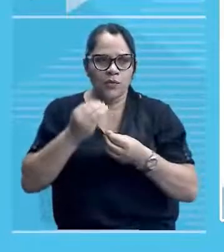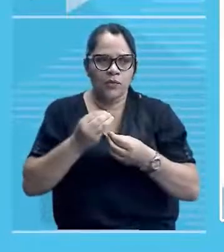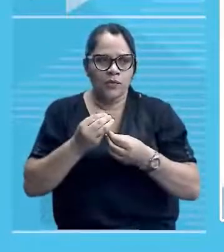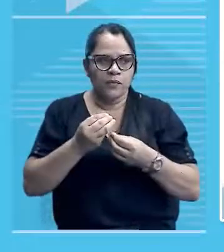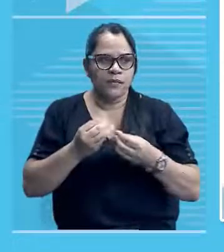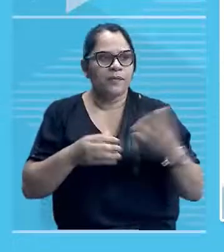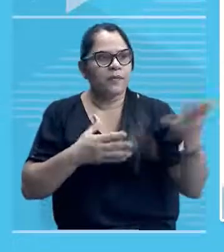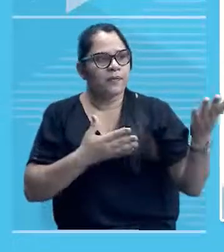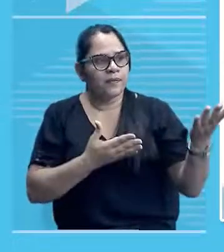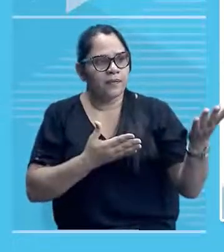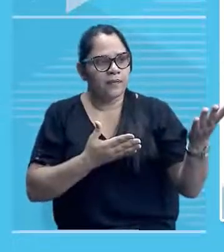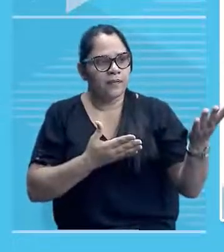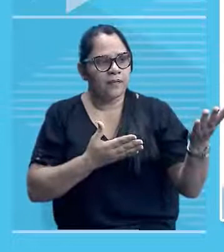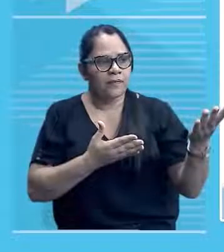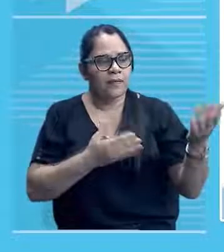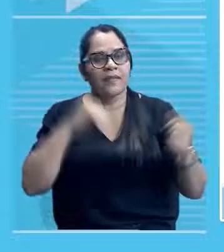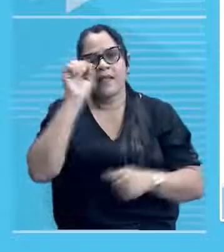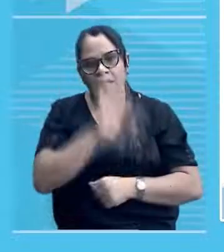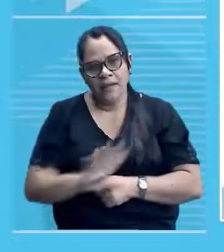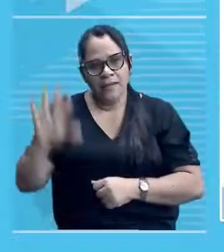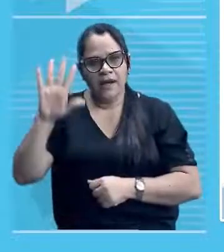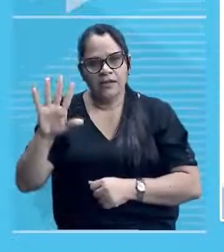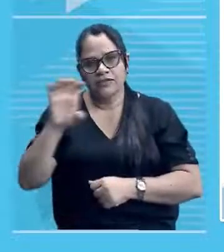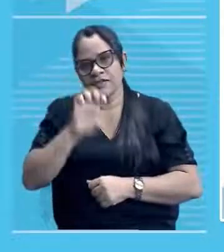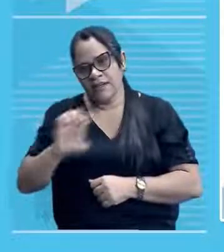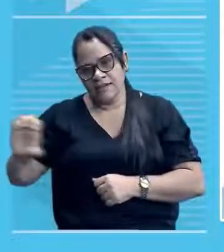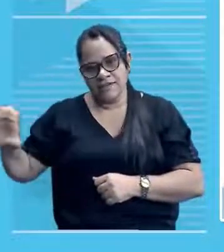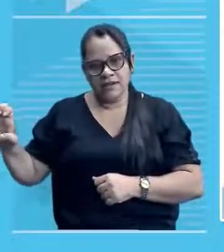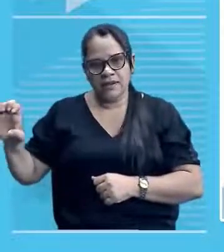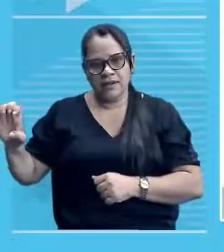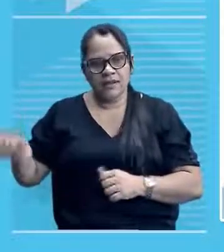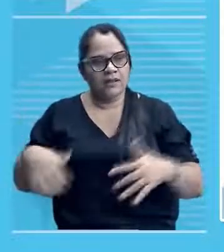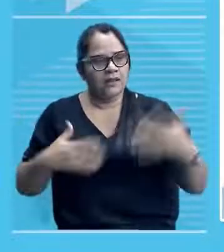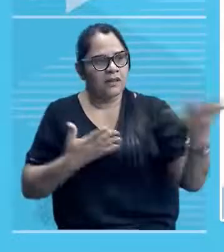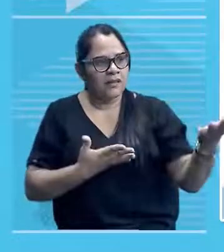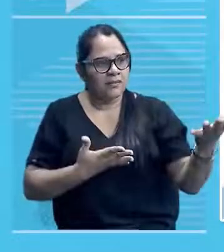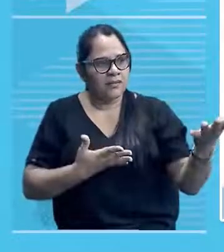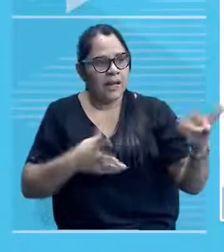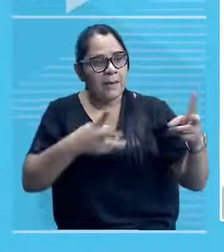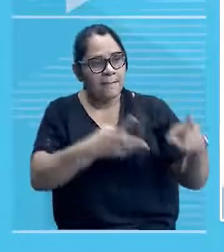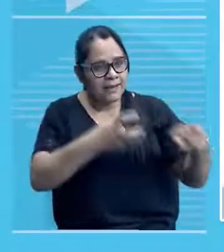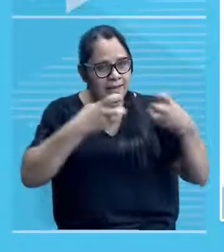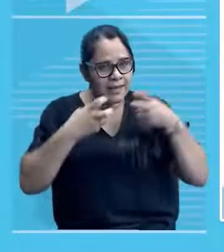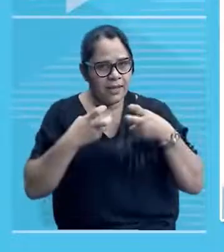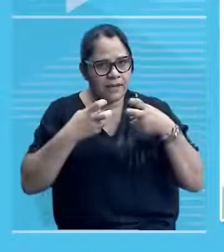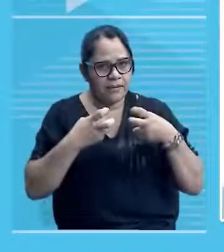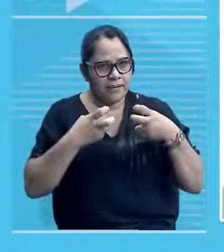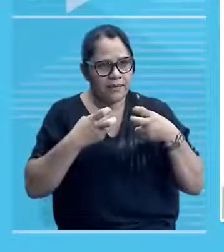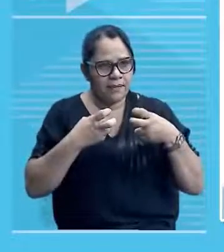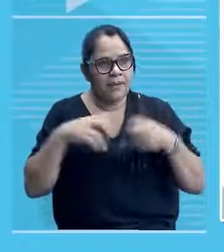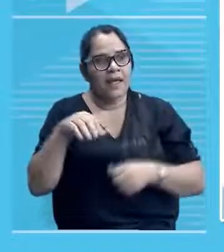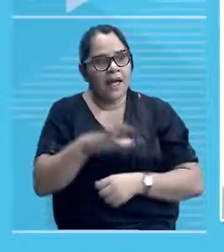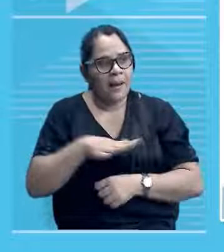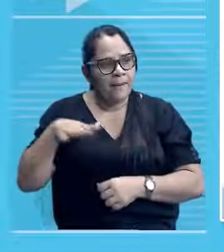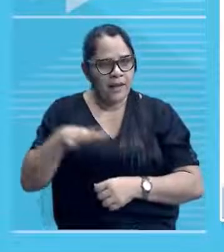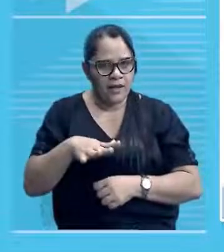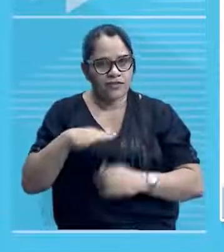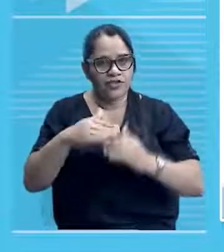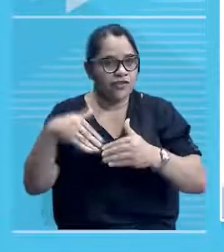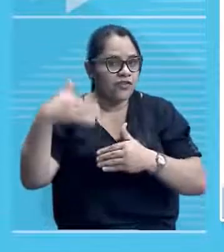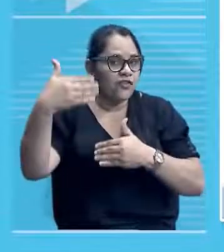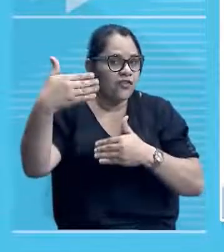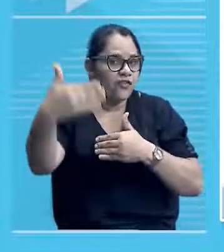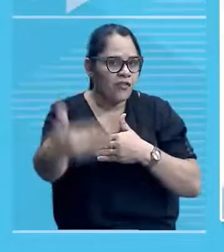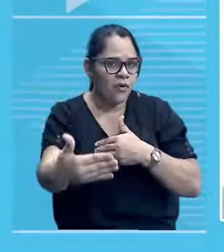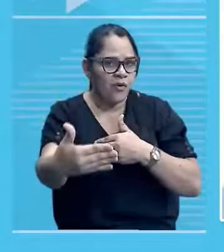na imagem da esquerda, vocês estão vendo a parte externa. E na imagem aqui da direita, né? Vocês estão